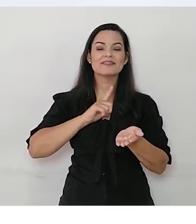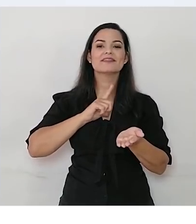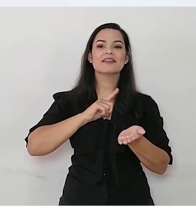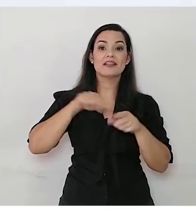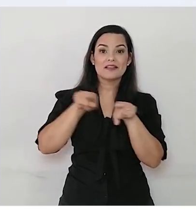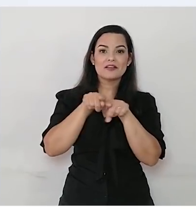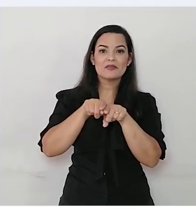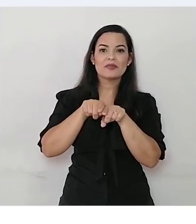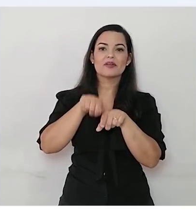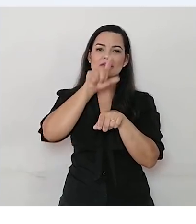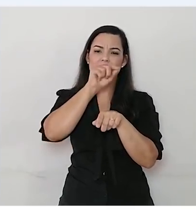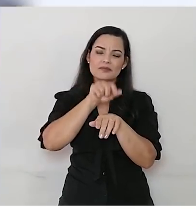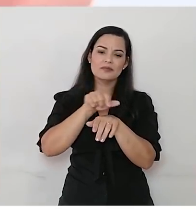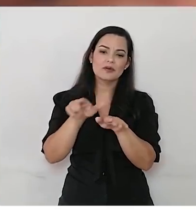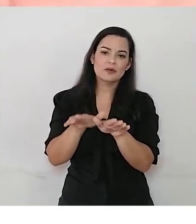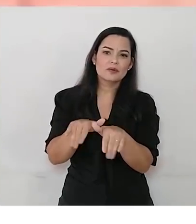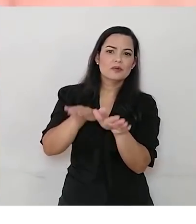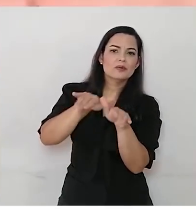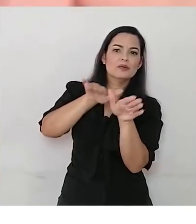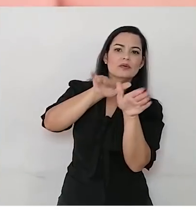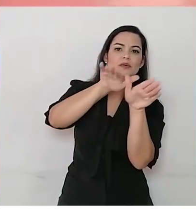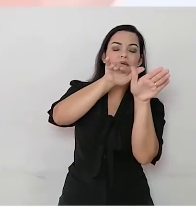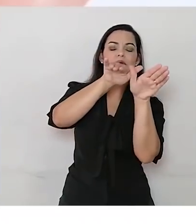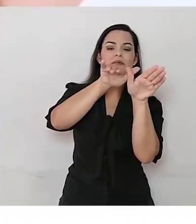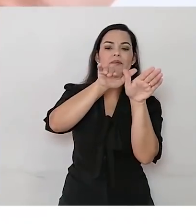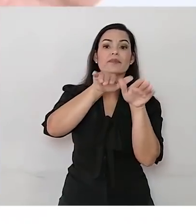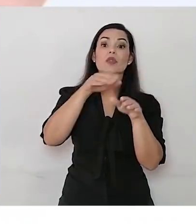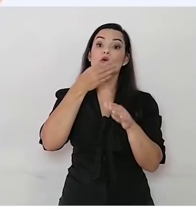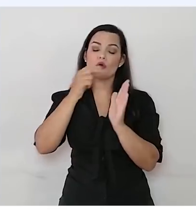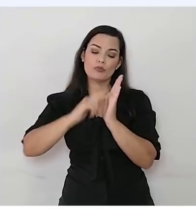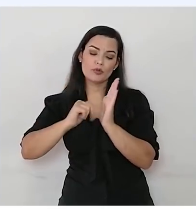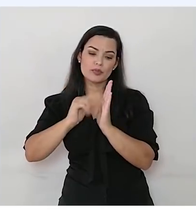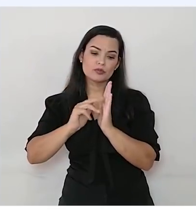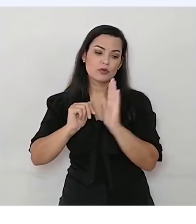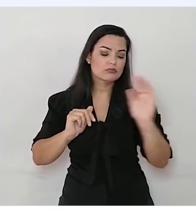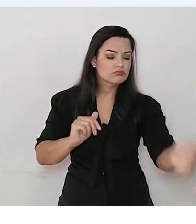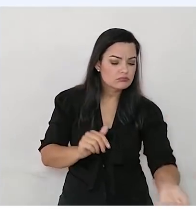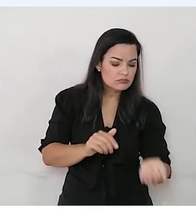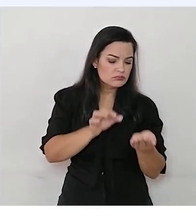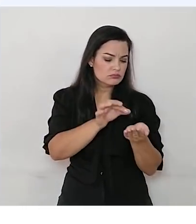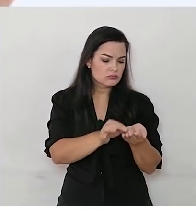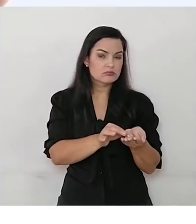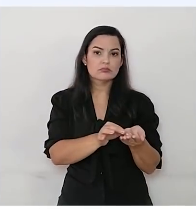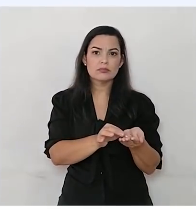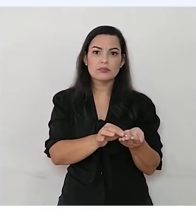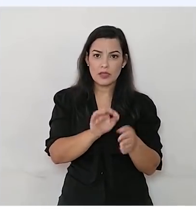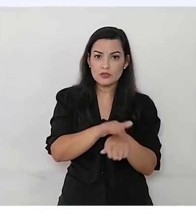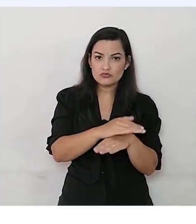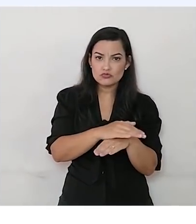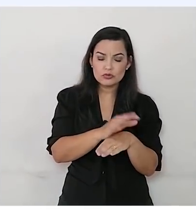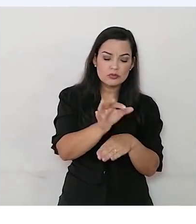O pintor pegou o Tininha e a pôs na palma da mão. Você não é borboleta, você não é camarão.